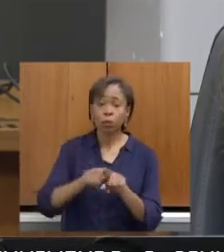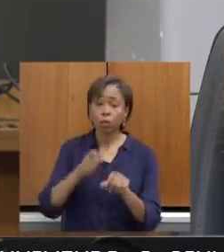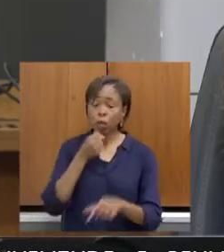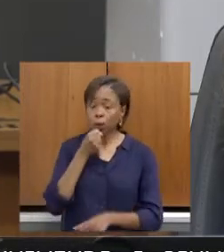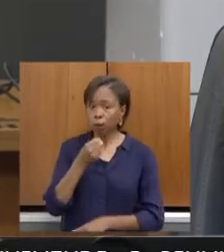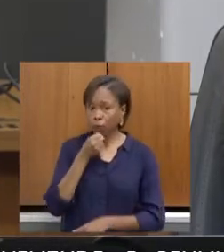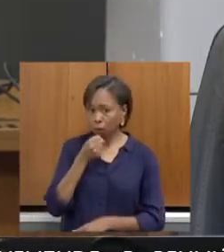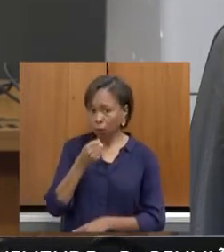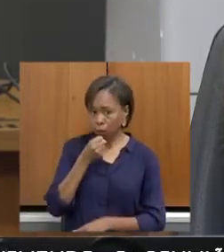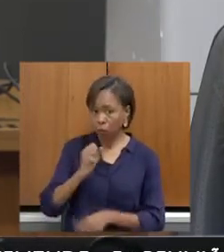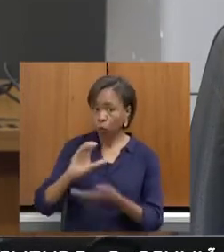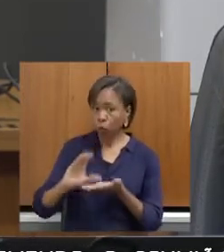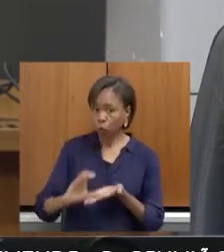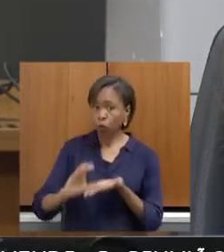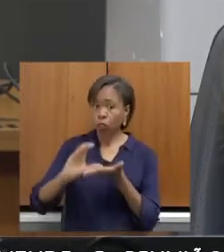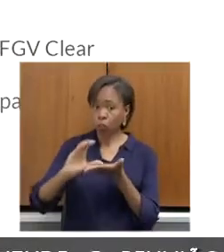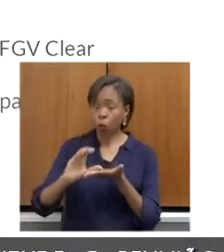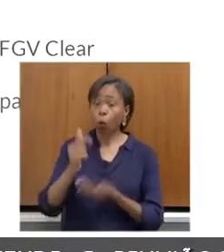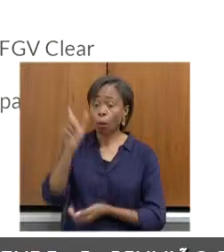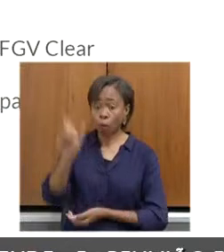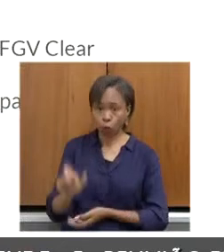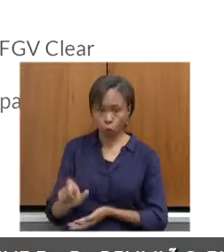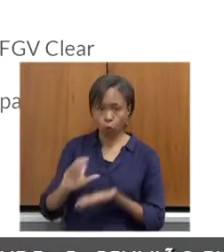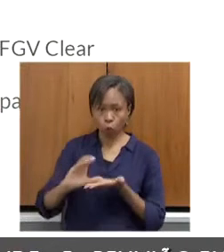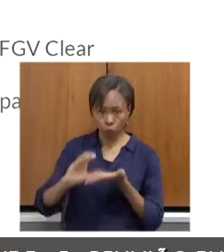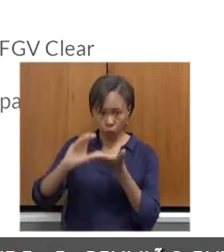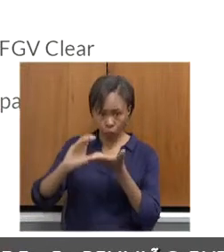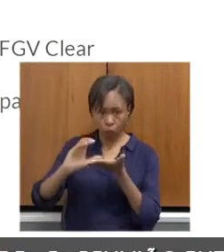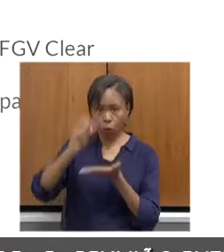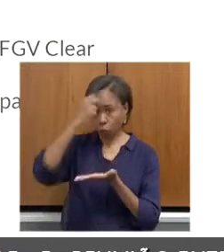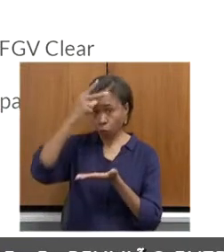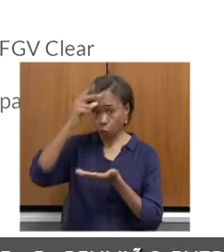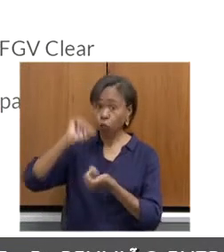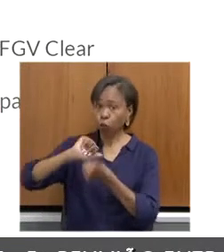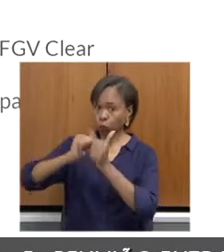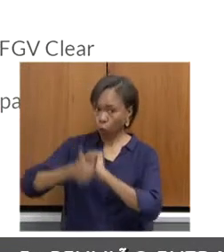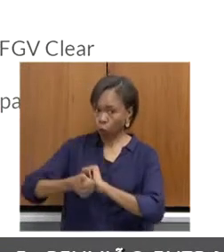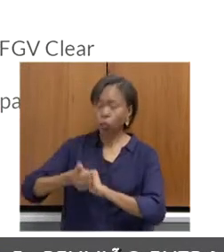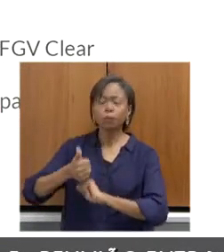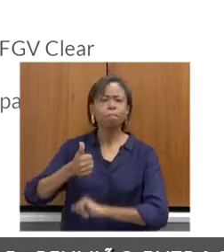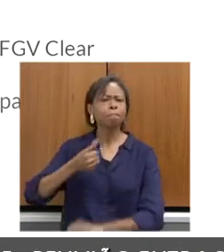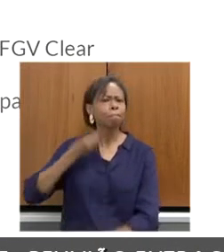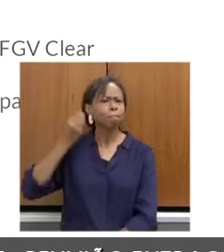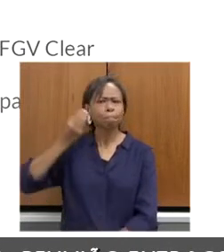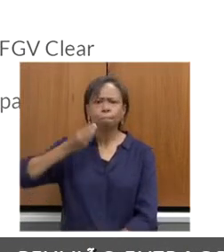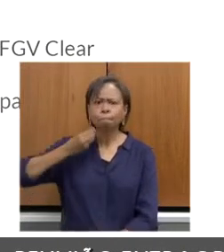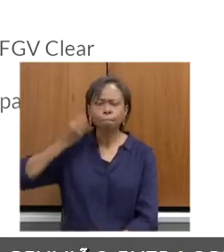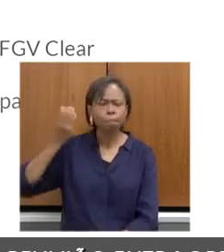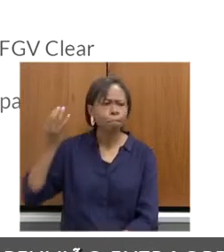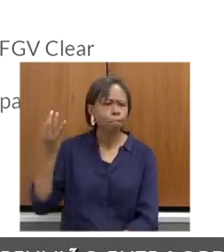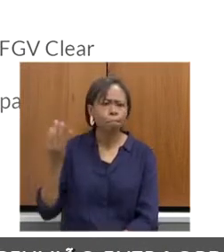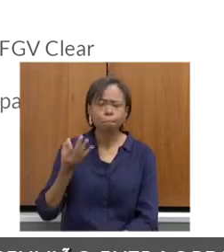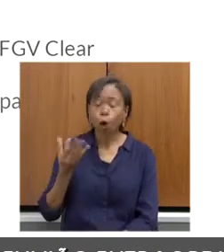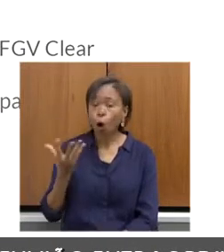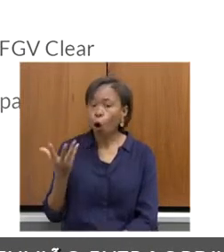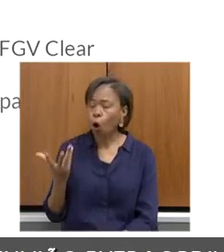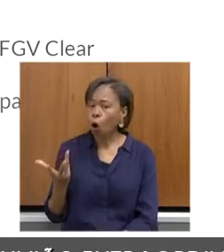conselheiro municipal de esportes. Foi uma experiência riquíssima para todo